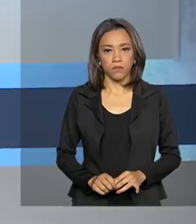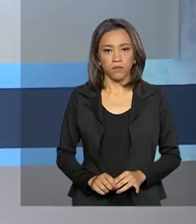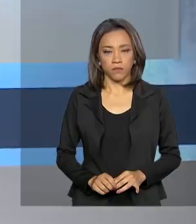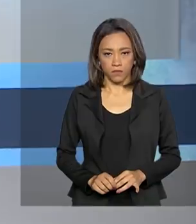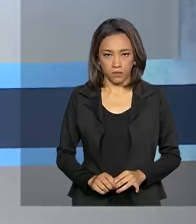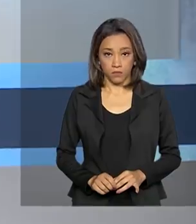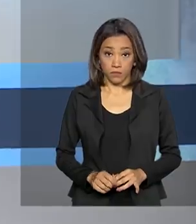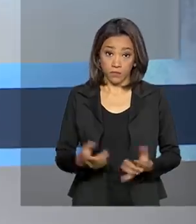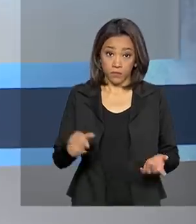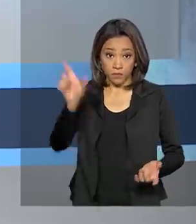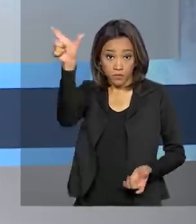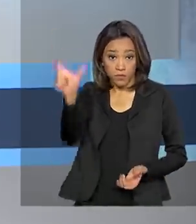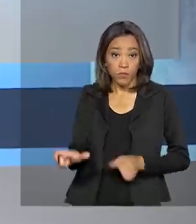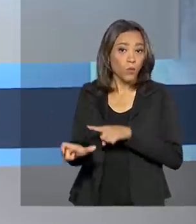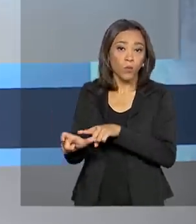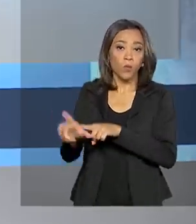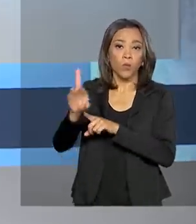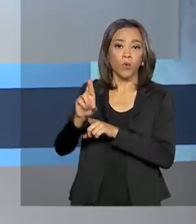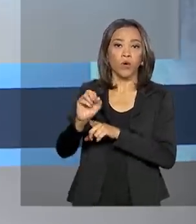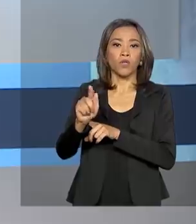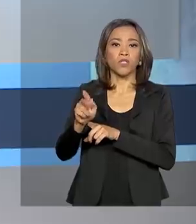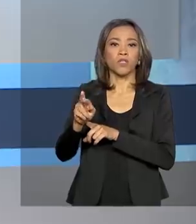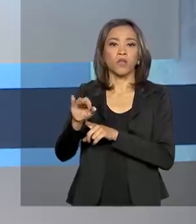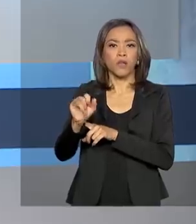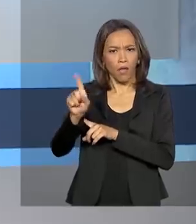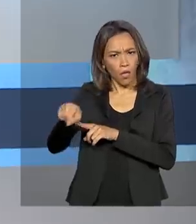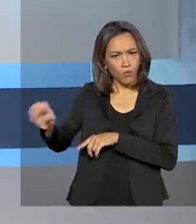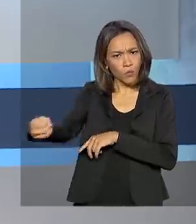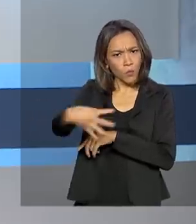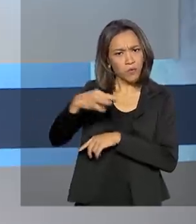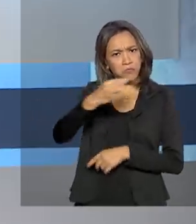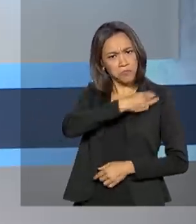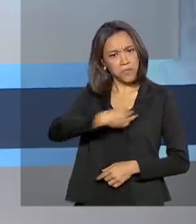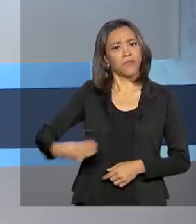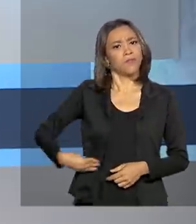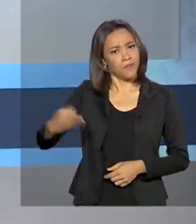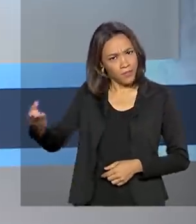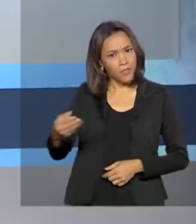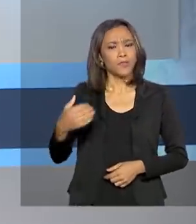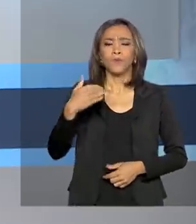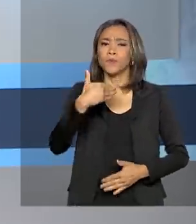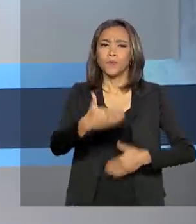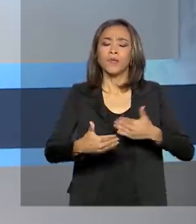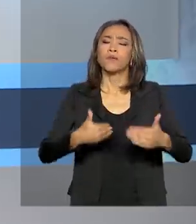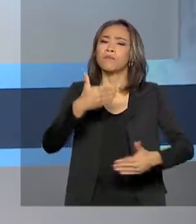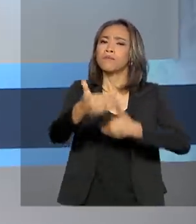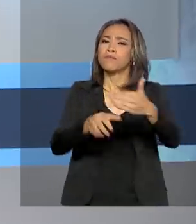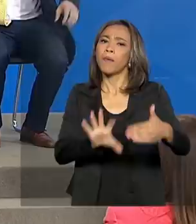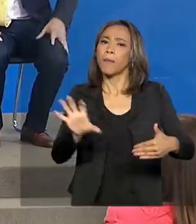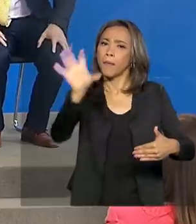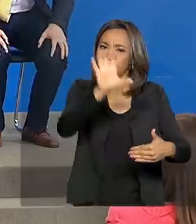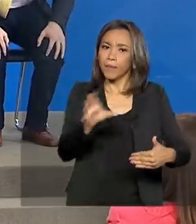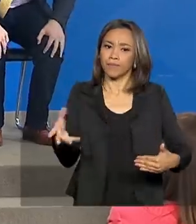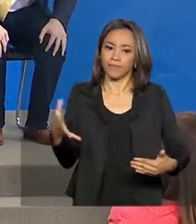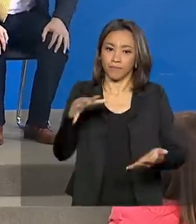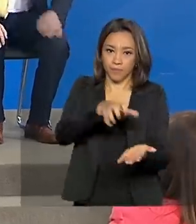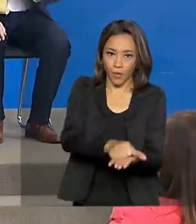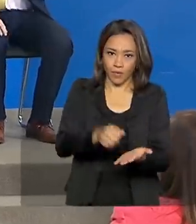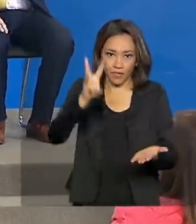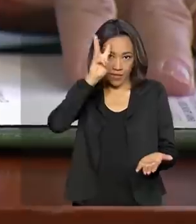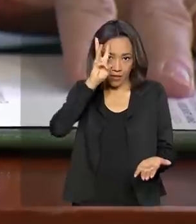Rogério Marinho é o novo ministro do Desenvolvimento Regional. Ele tomou posse nesta terça-feira. Posse.